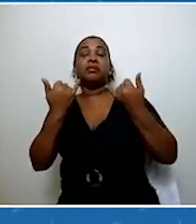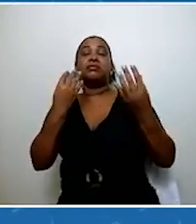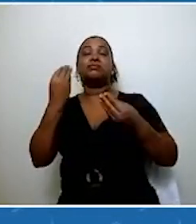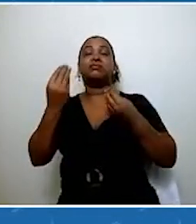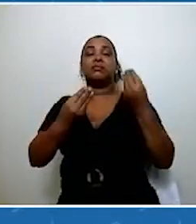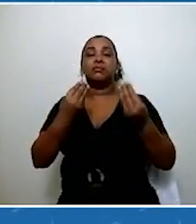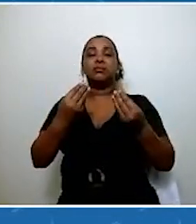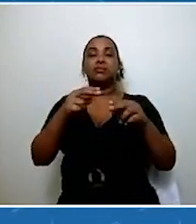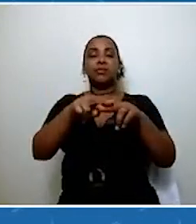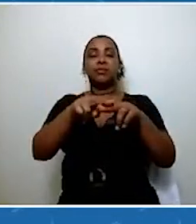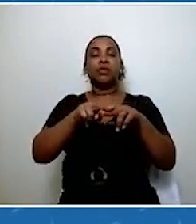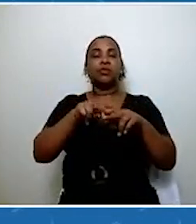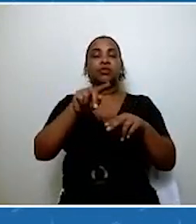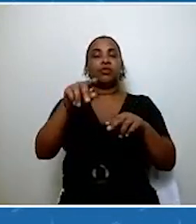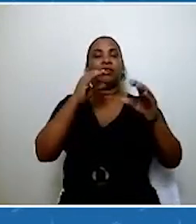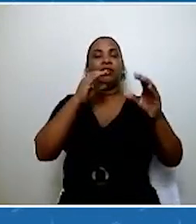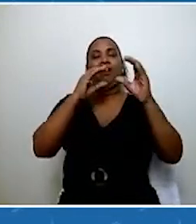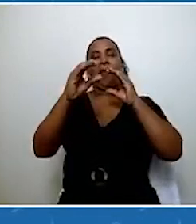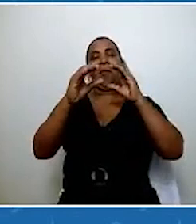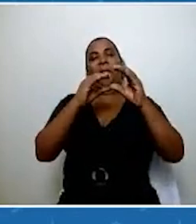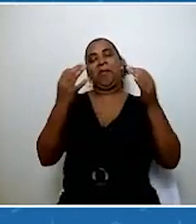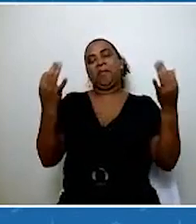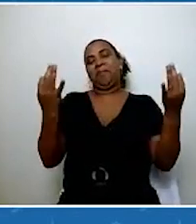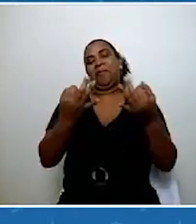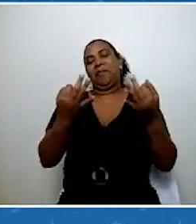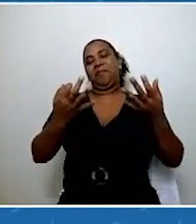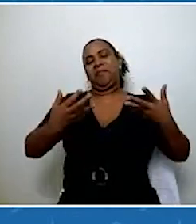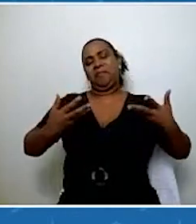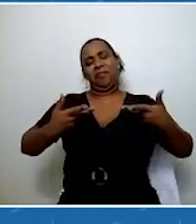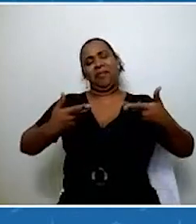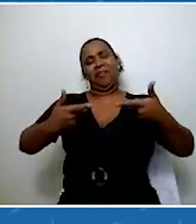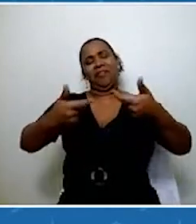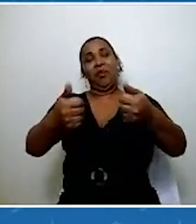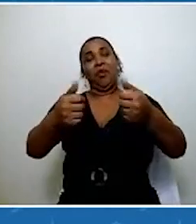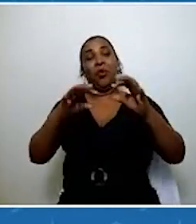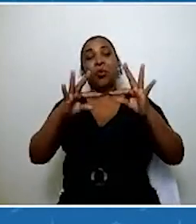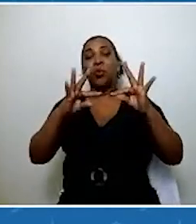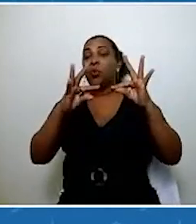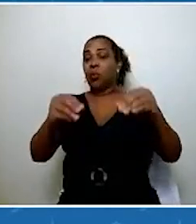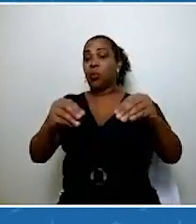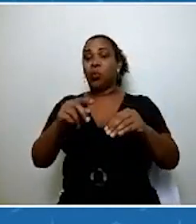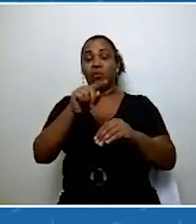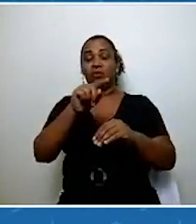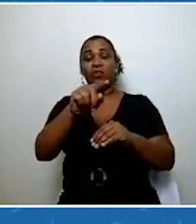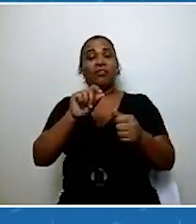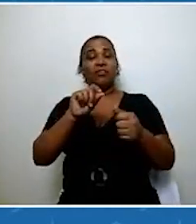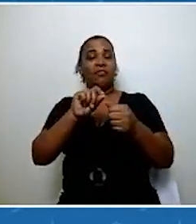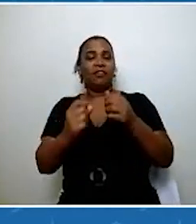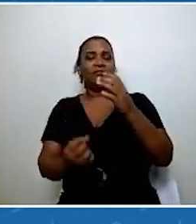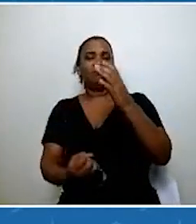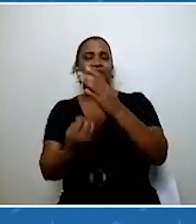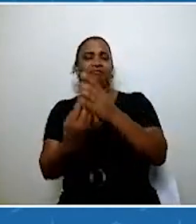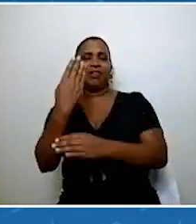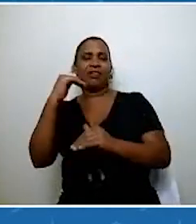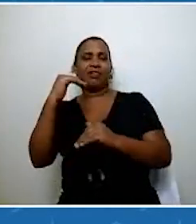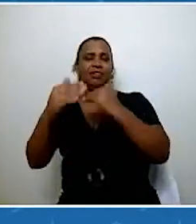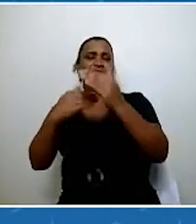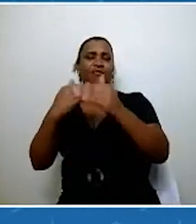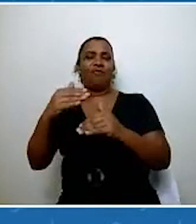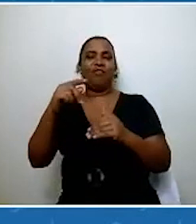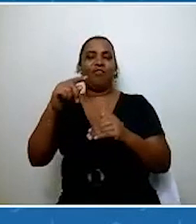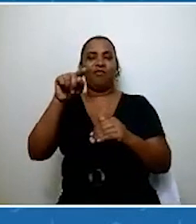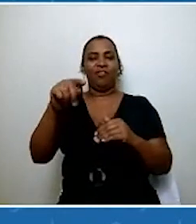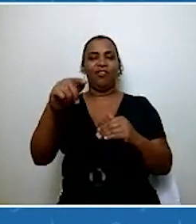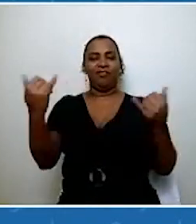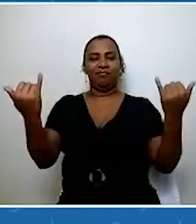comunicadora. Tudo que você faz, as suas ações que vocês desenvolvem, vocês comunicam. E aí, isso gera,